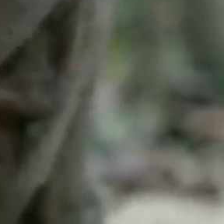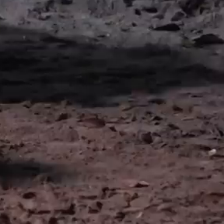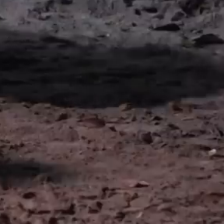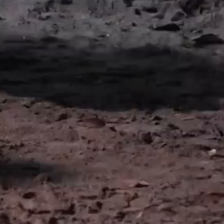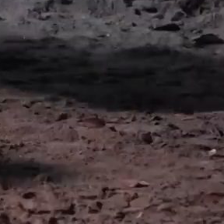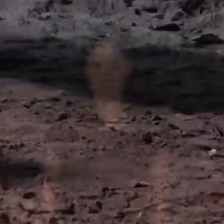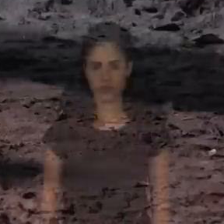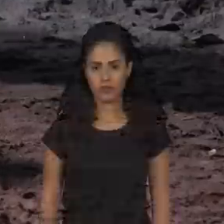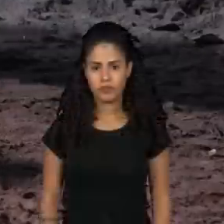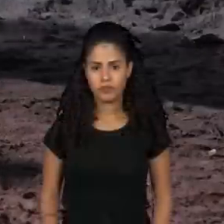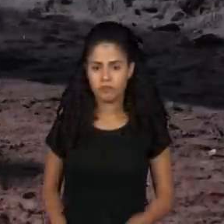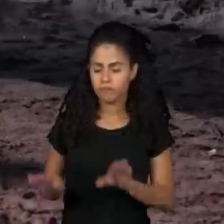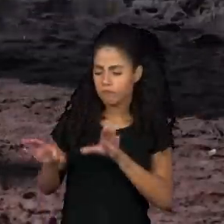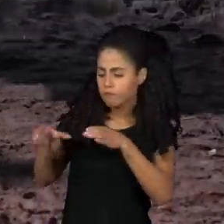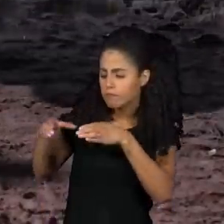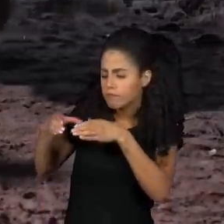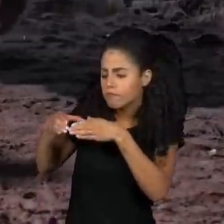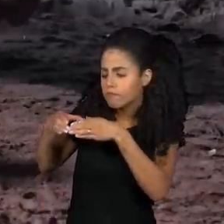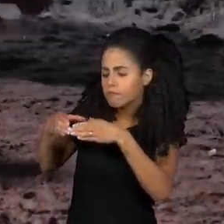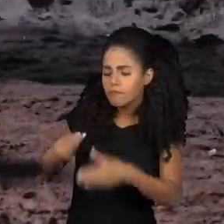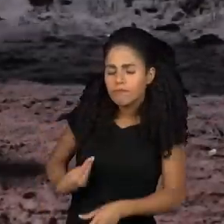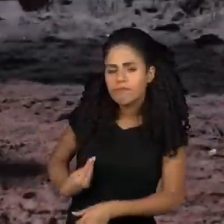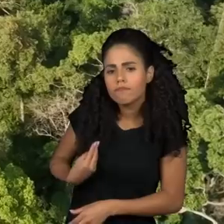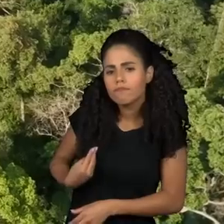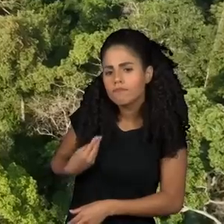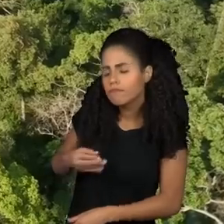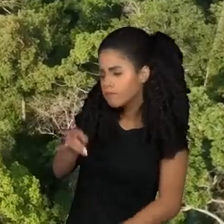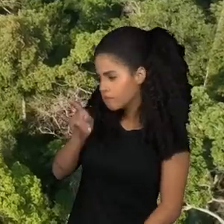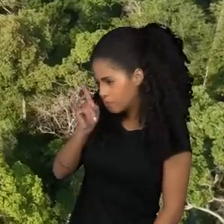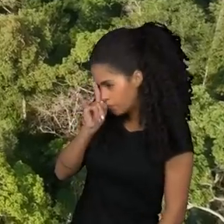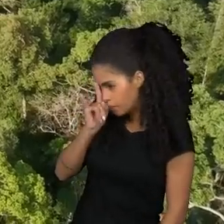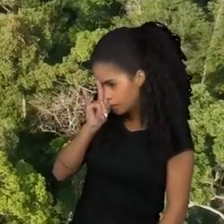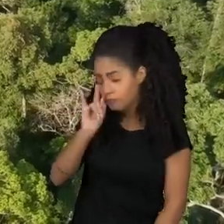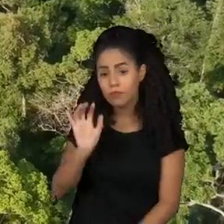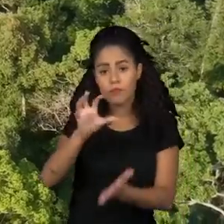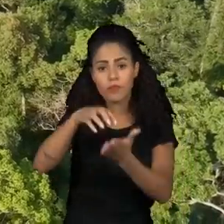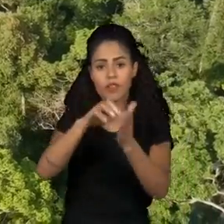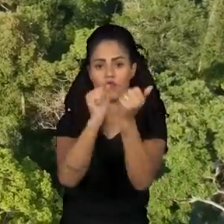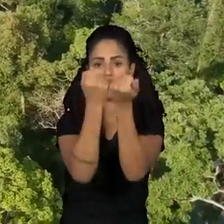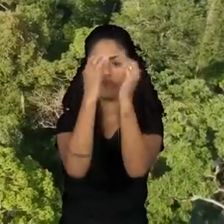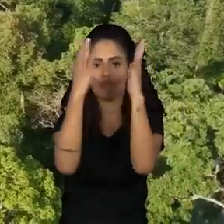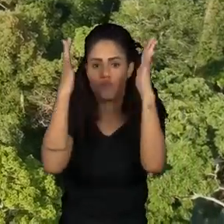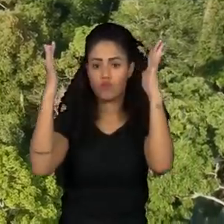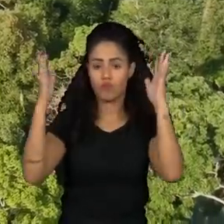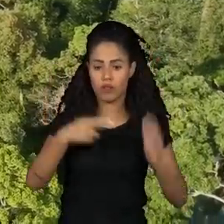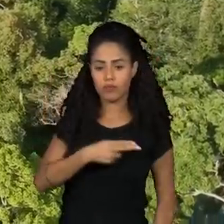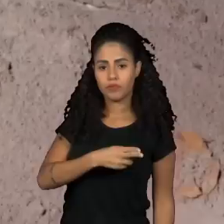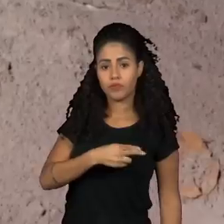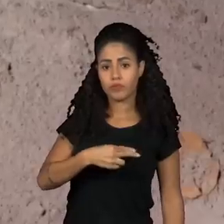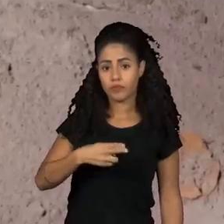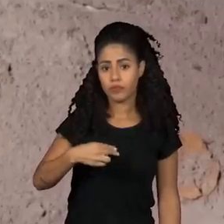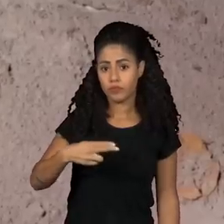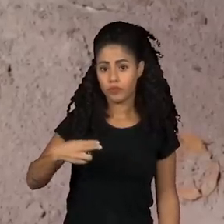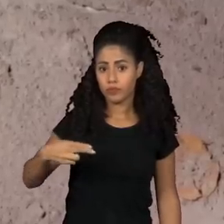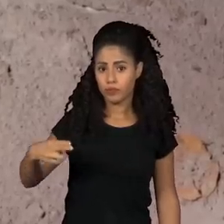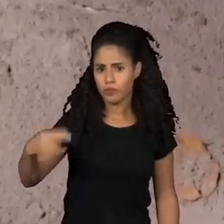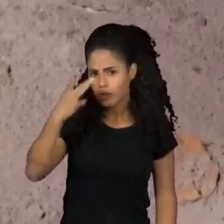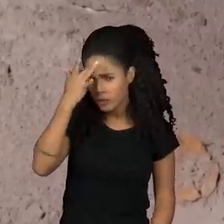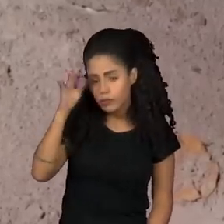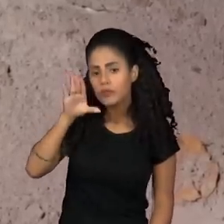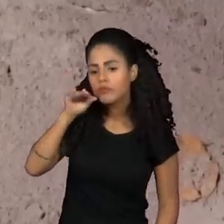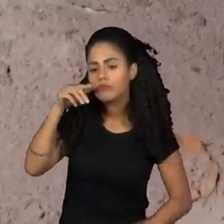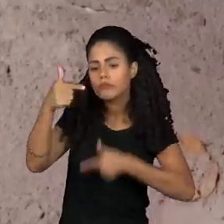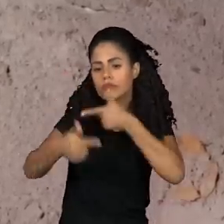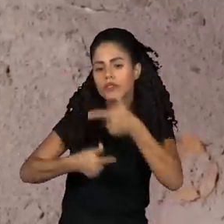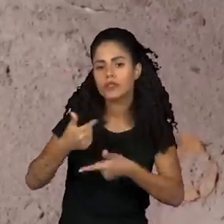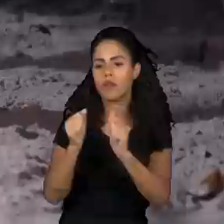Um sopro de vida silvestre. Parque Nacional Weikambas, Lampung, na Indonésia. Os funcionários do parque